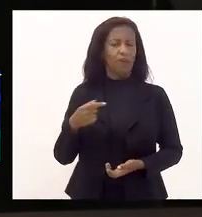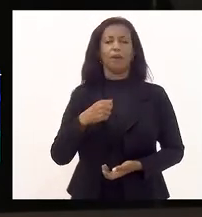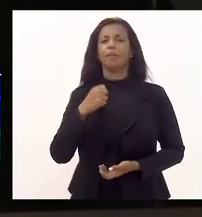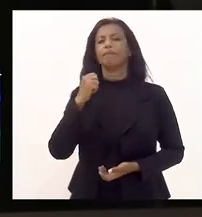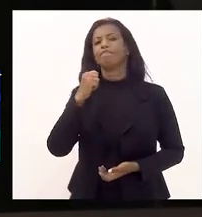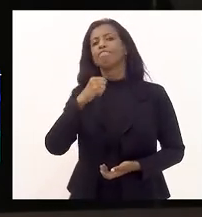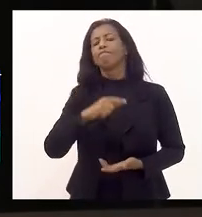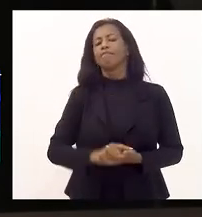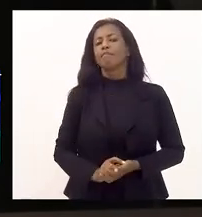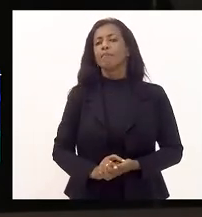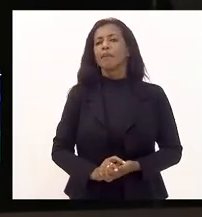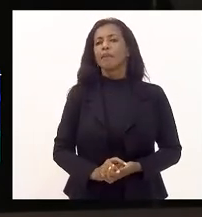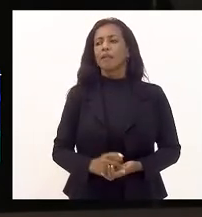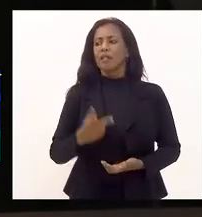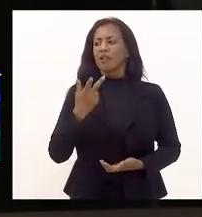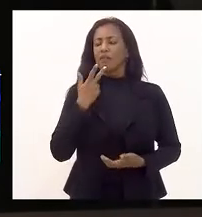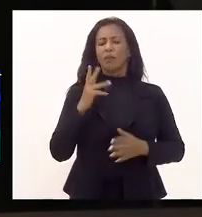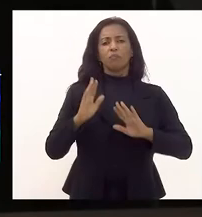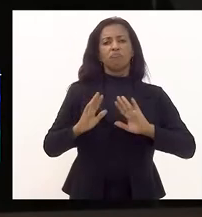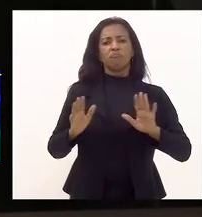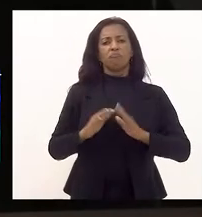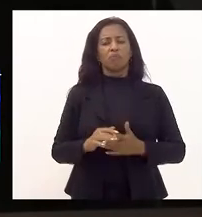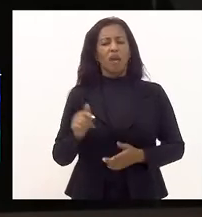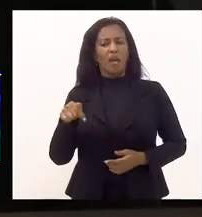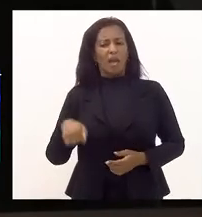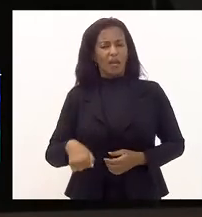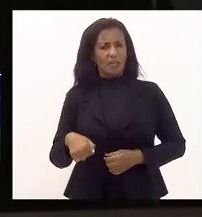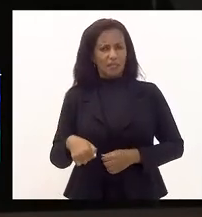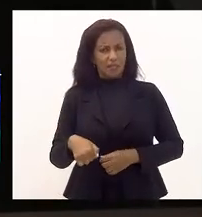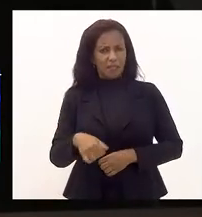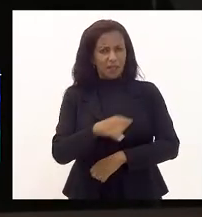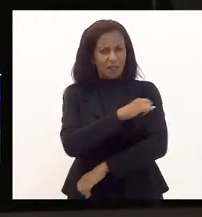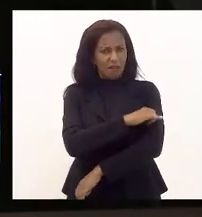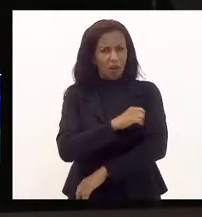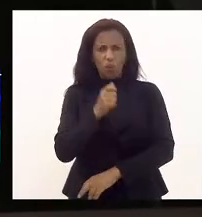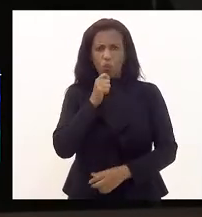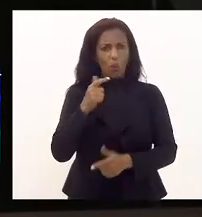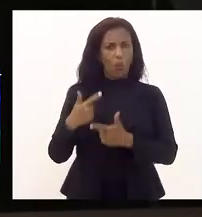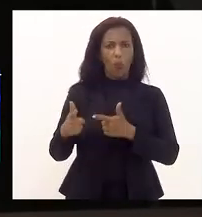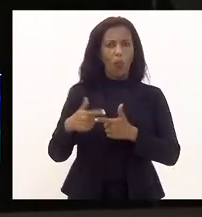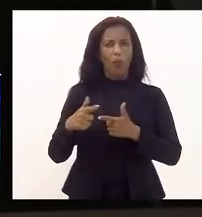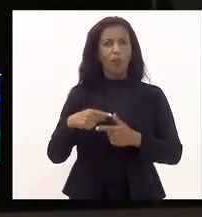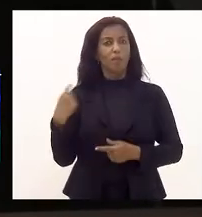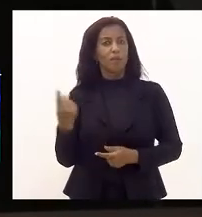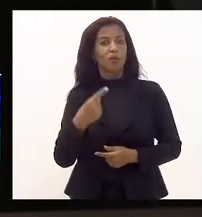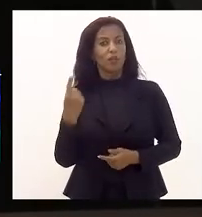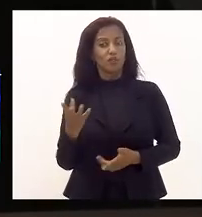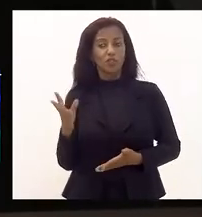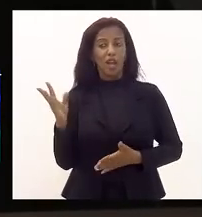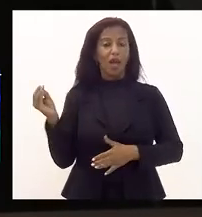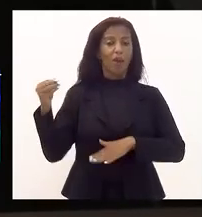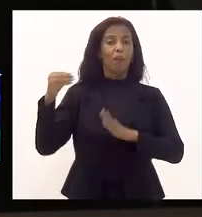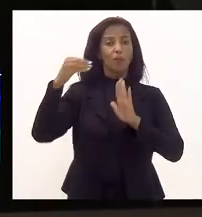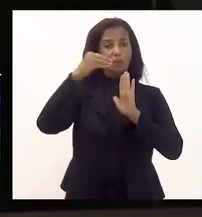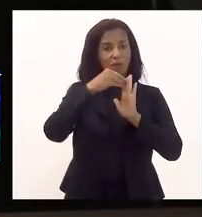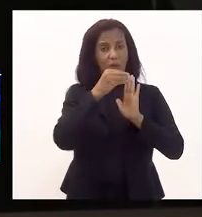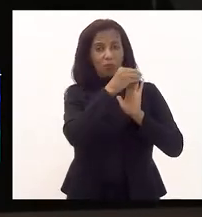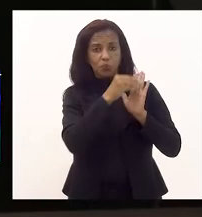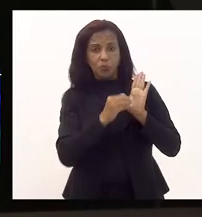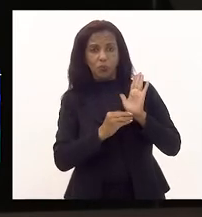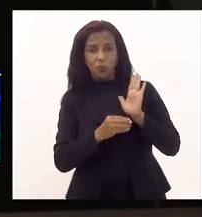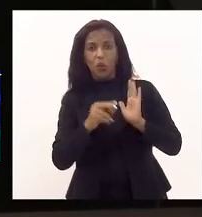então ele disse, então, aqui no município do Rio de Janeiro não tem problema, porque nós já colocamos no nosso orçamento 2